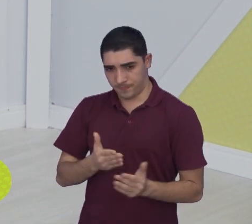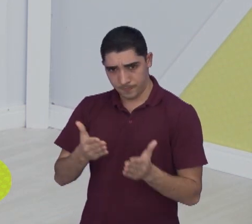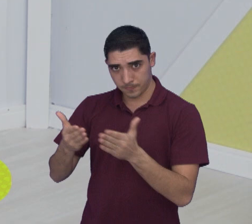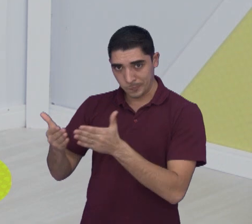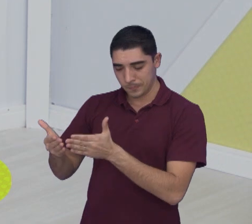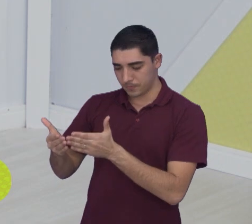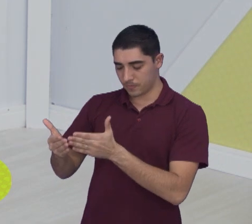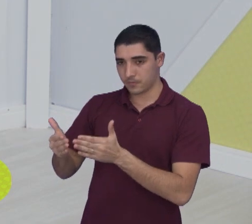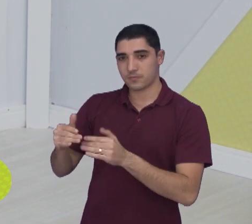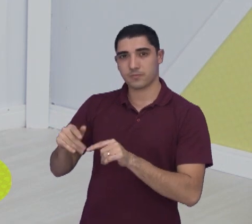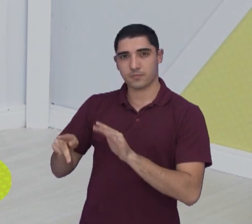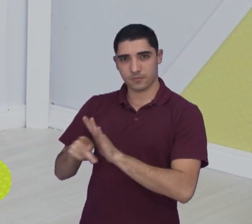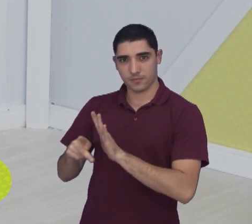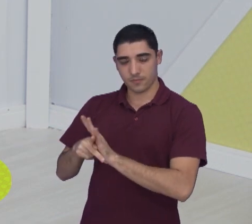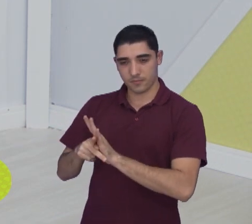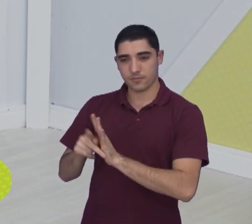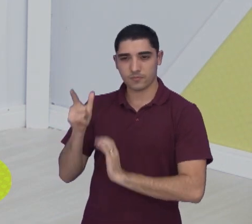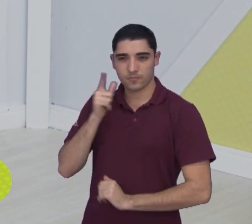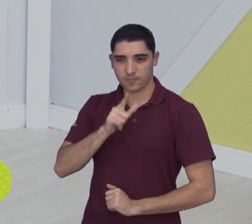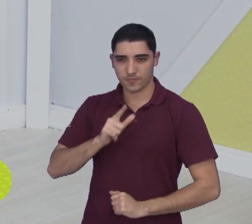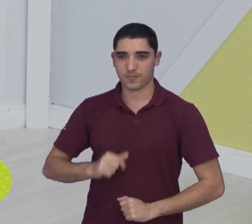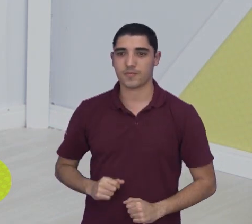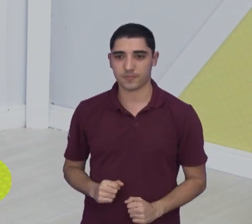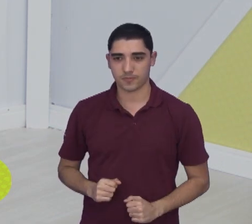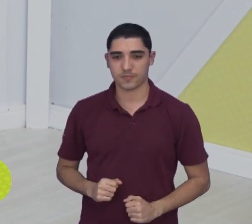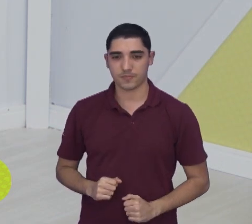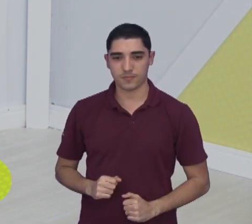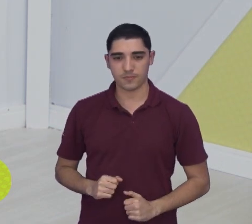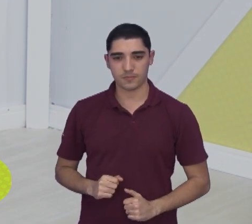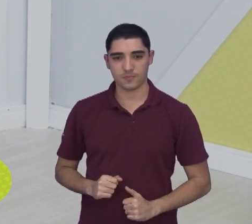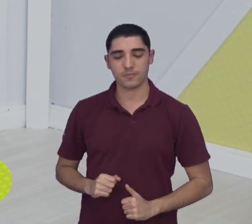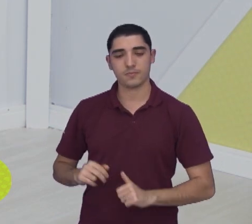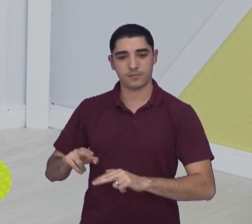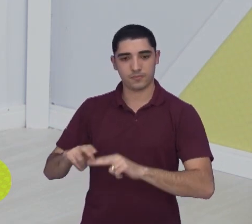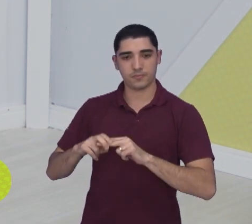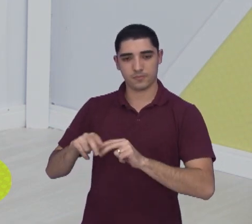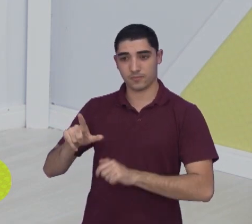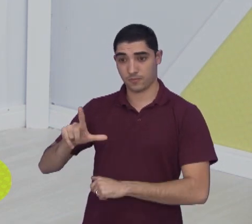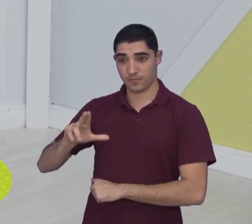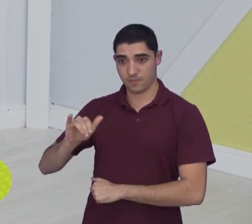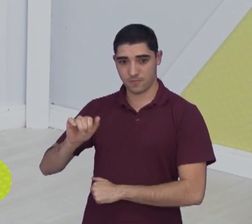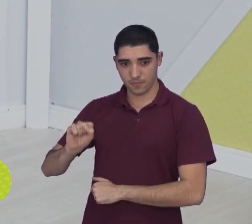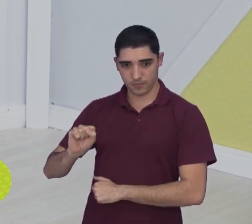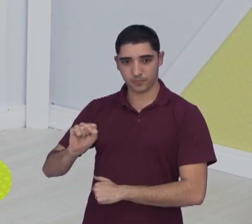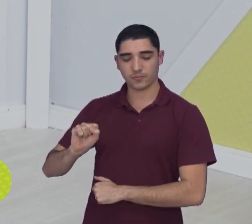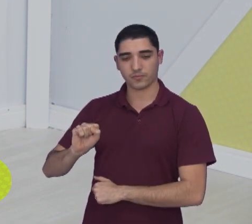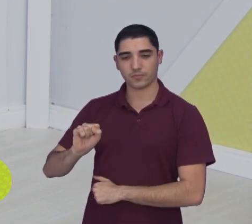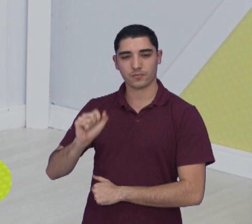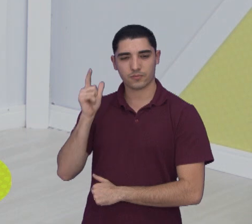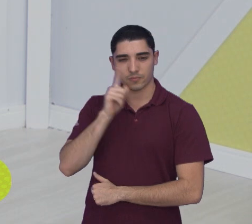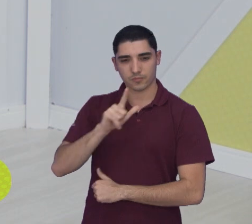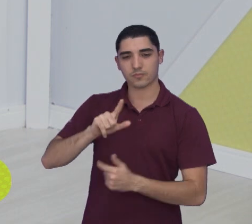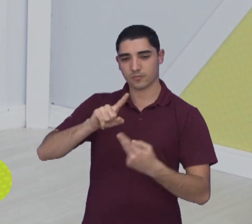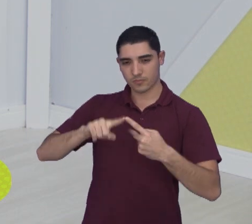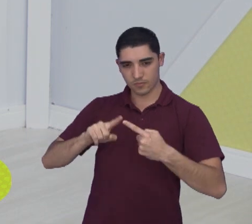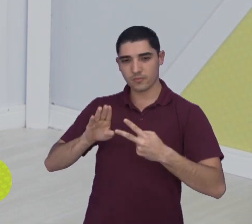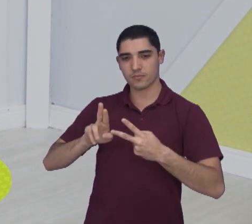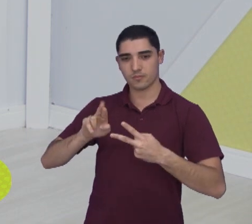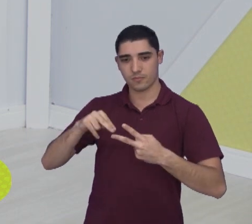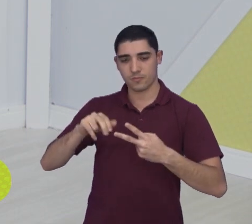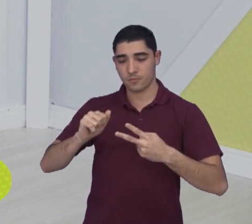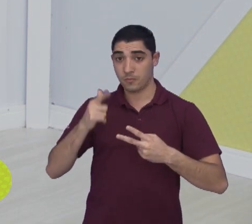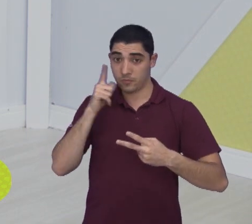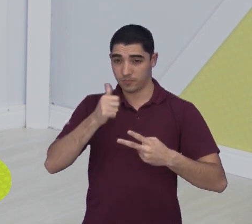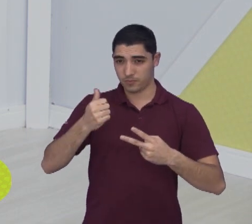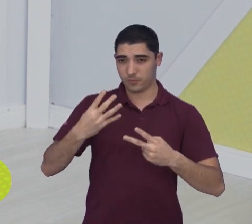Lucas Dória, 21 pontos, sete rebotes e duas assistências, seguido pelo Brunão. Olha só, Brunão com 14 pontos, que não é o nosso